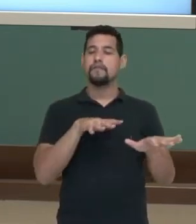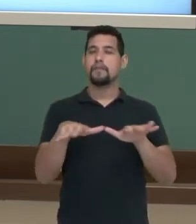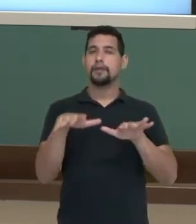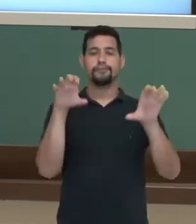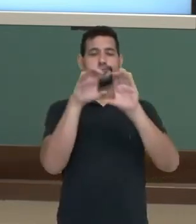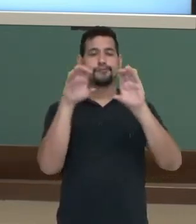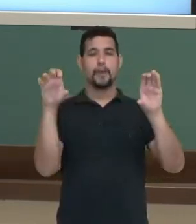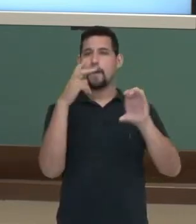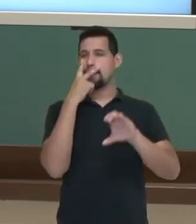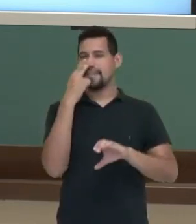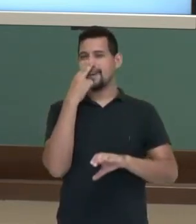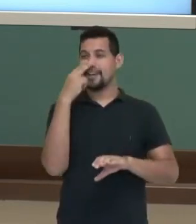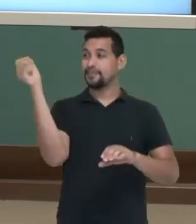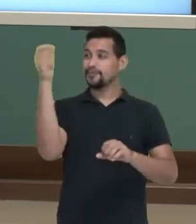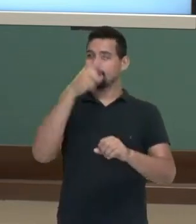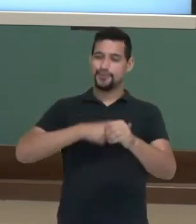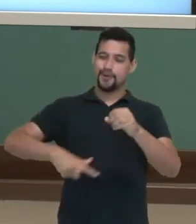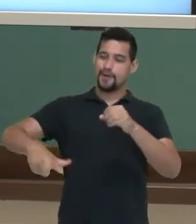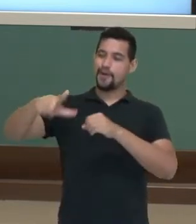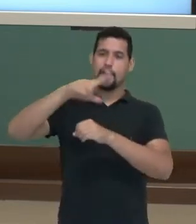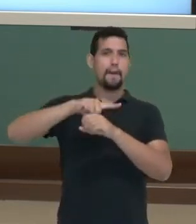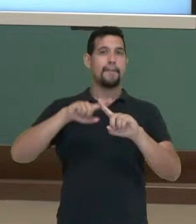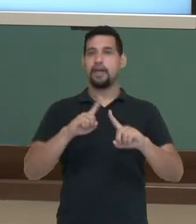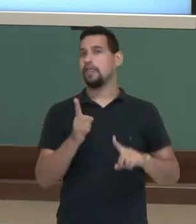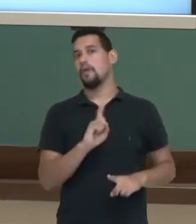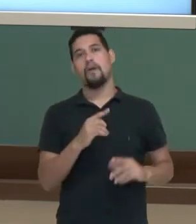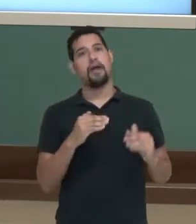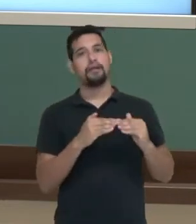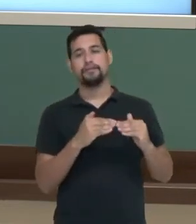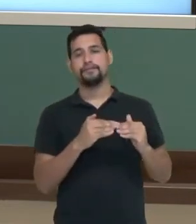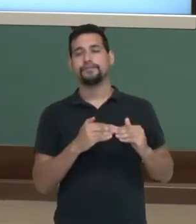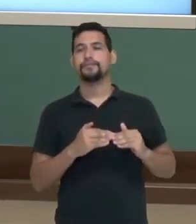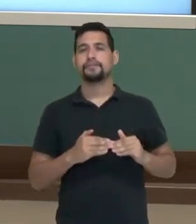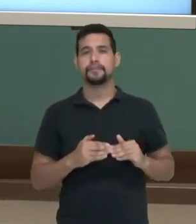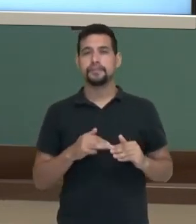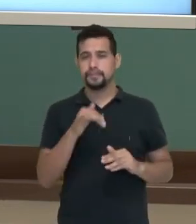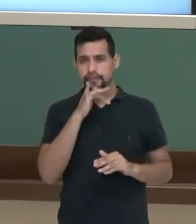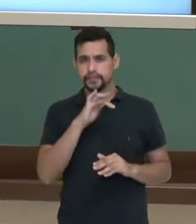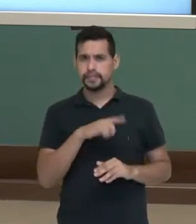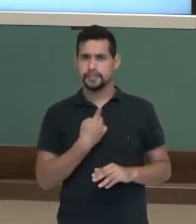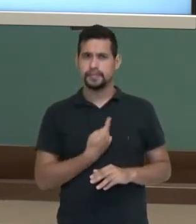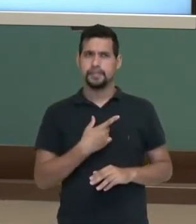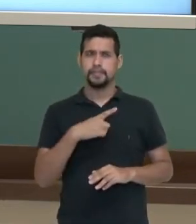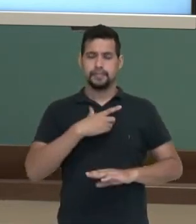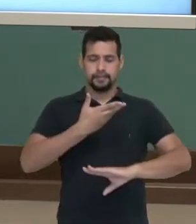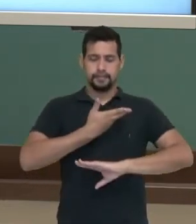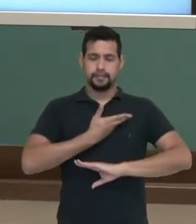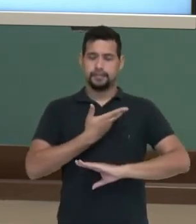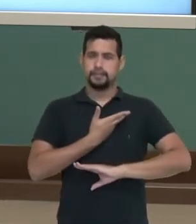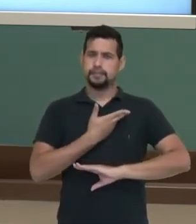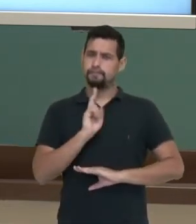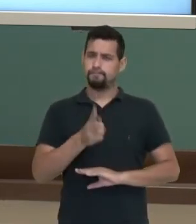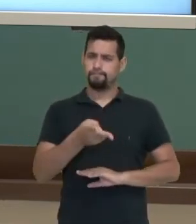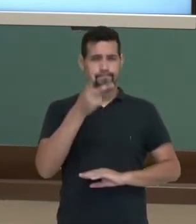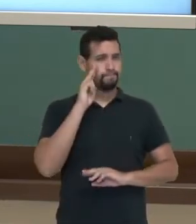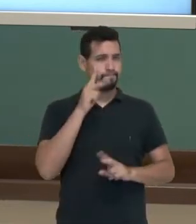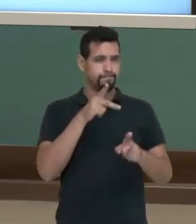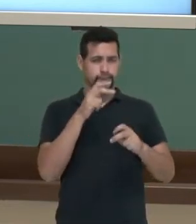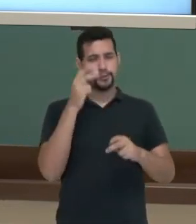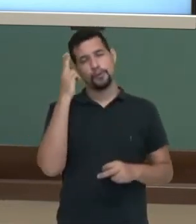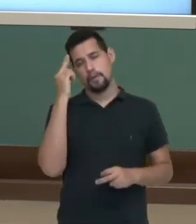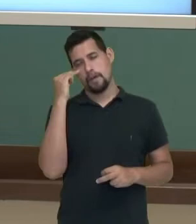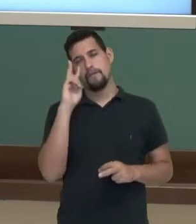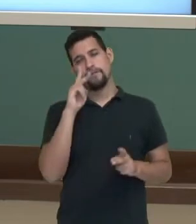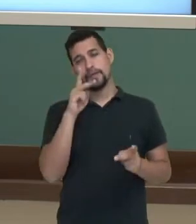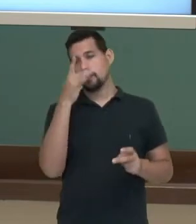no céu é o sol. Vamos ver um exemplo? Nós temos uma situação muito corriqueira, muito comum.